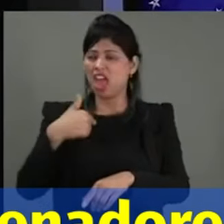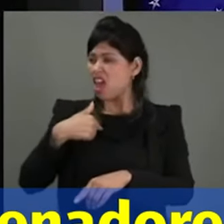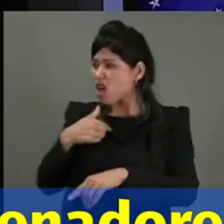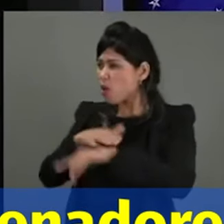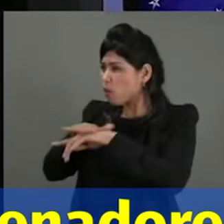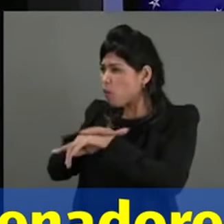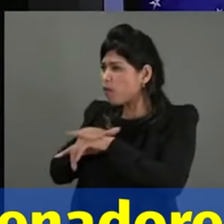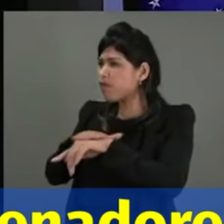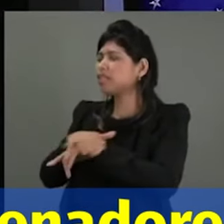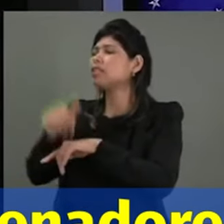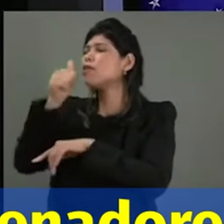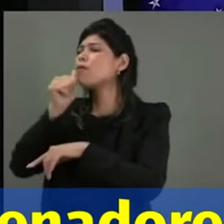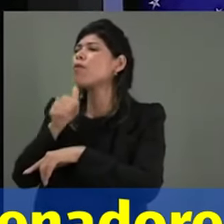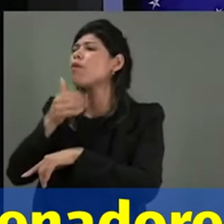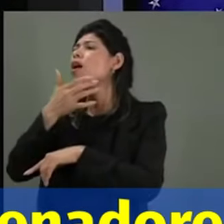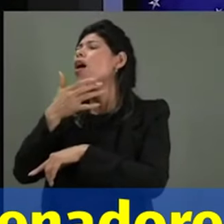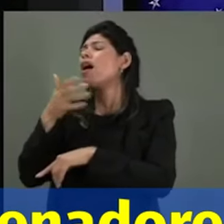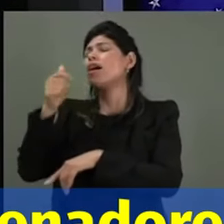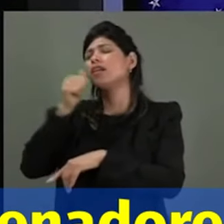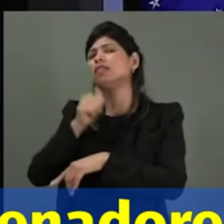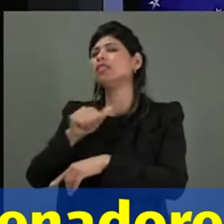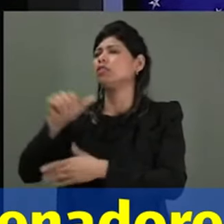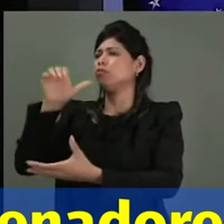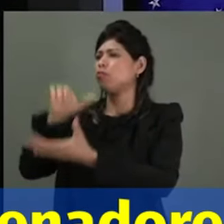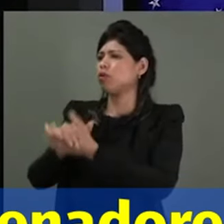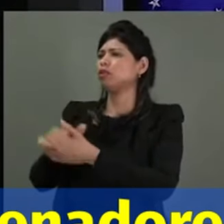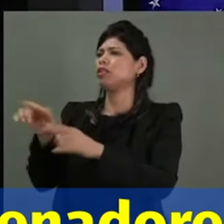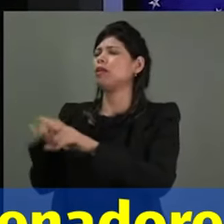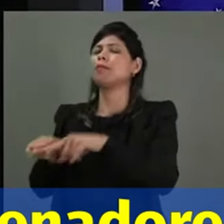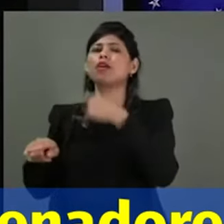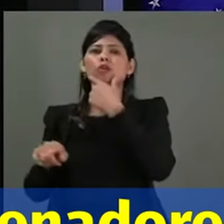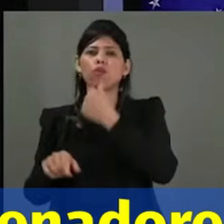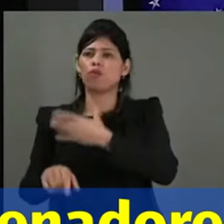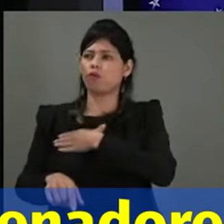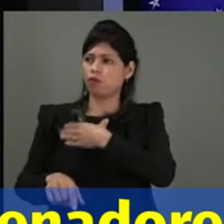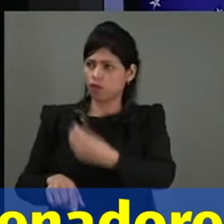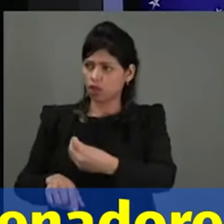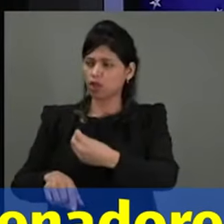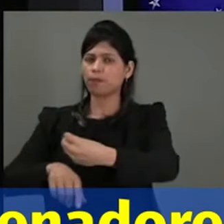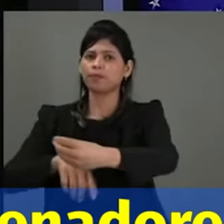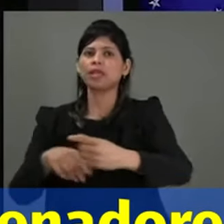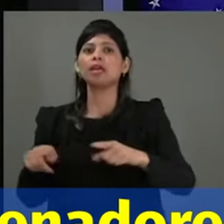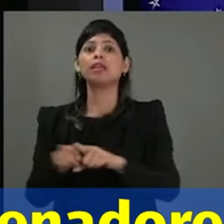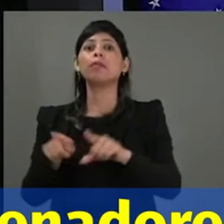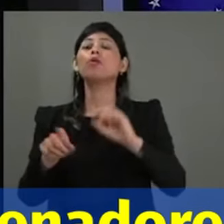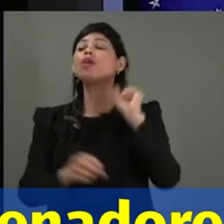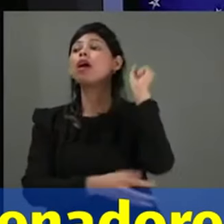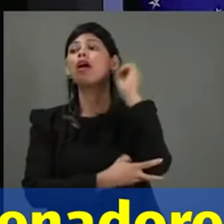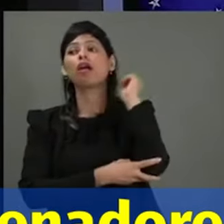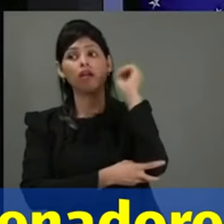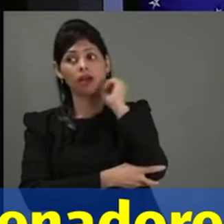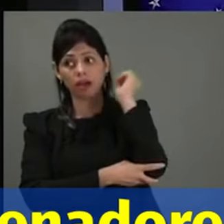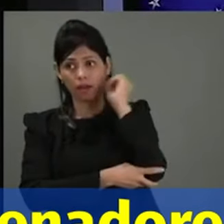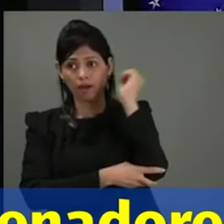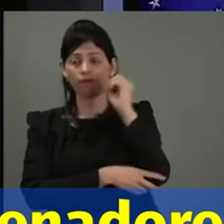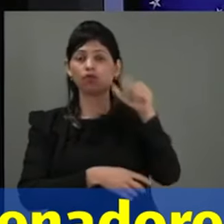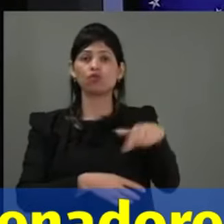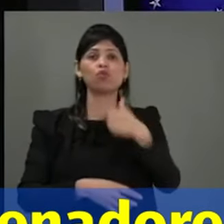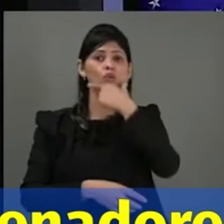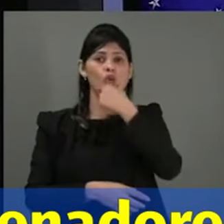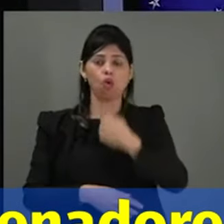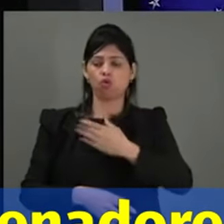Lá estavam hoje na Câmara. Situação também muito grave, a do Coronel Eduardo Jorge Eduardo Naime,